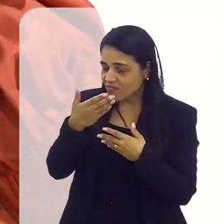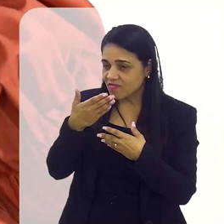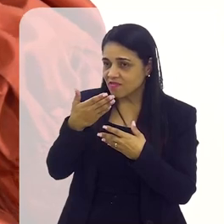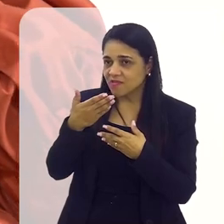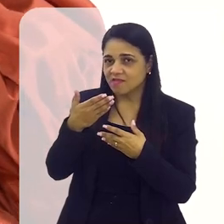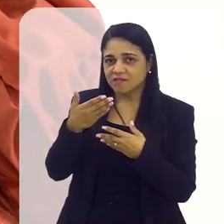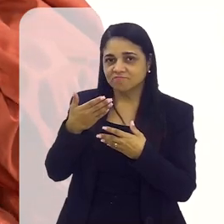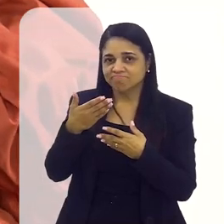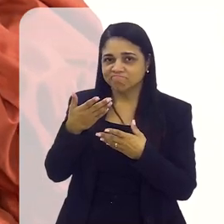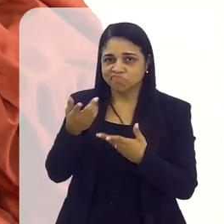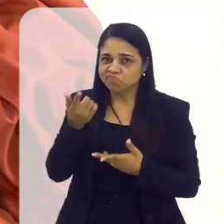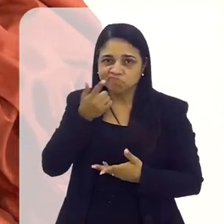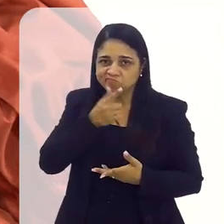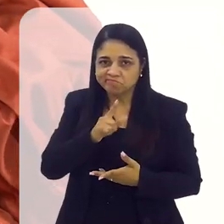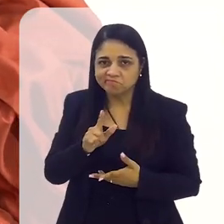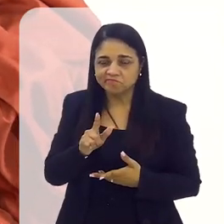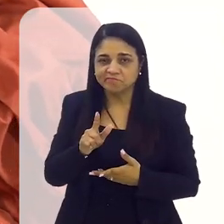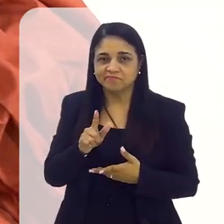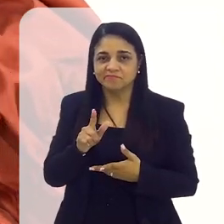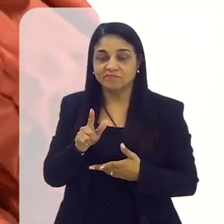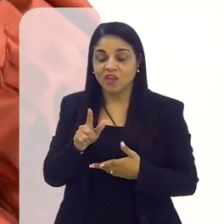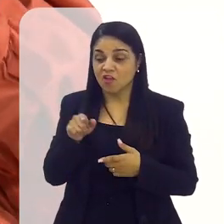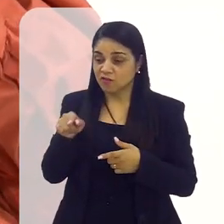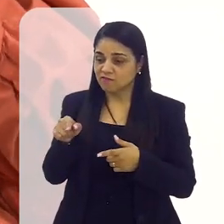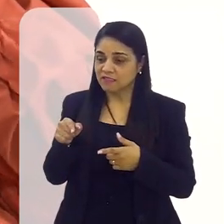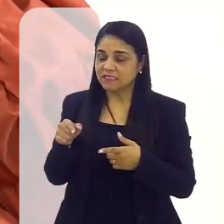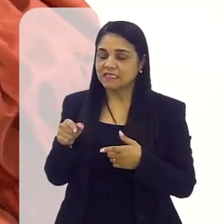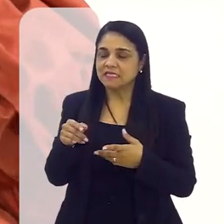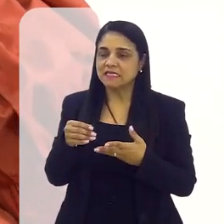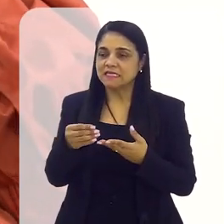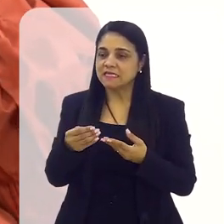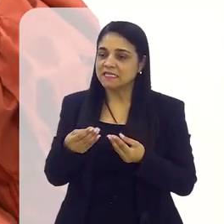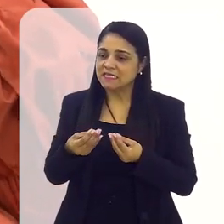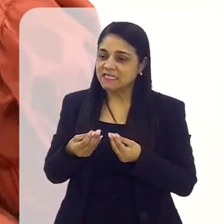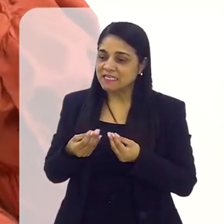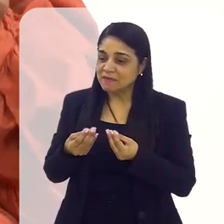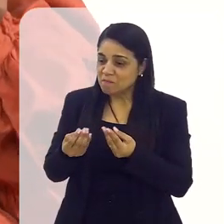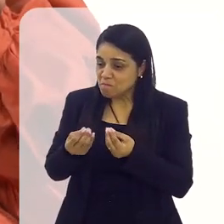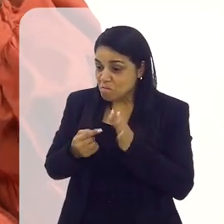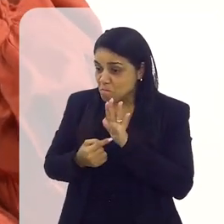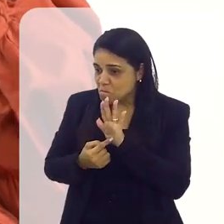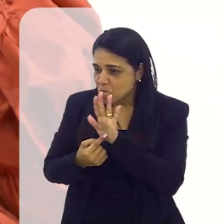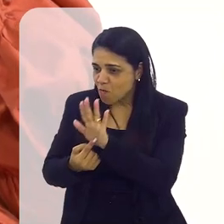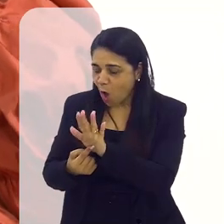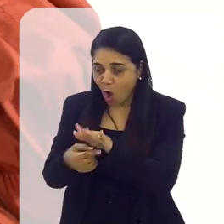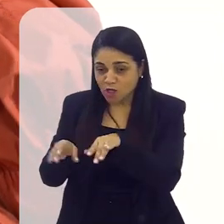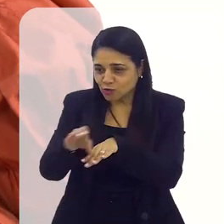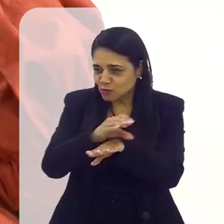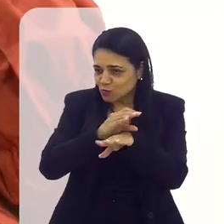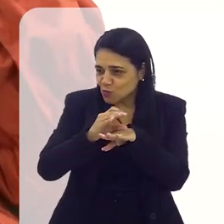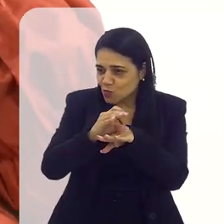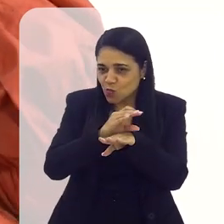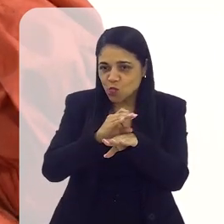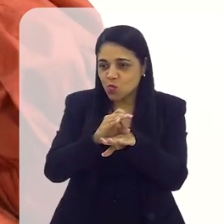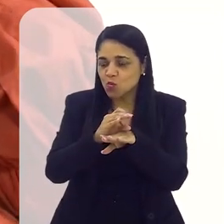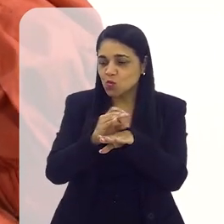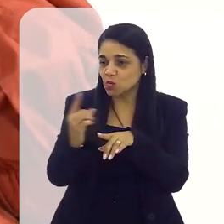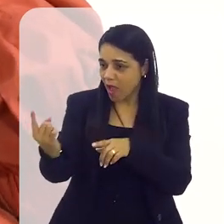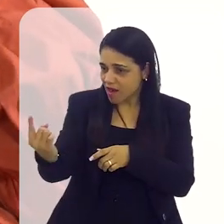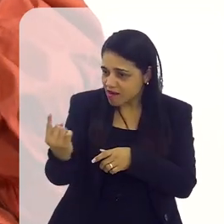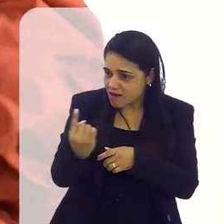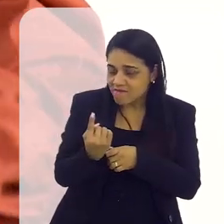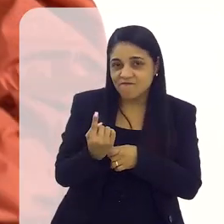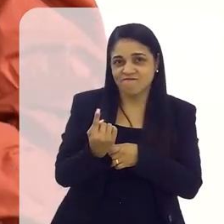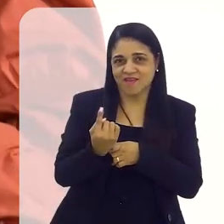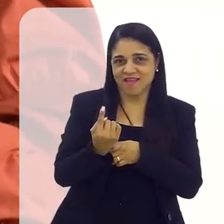joga a isca, digamos assim, e o peixe vem, aí você fala, nossa, é real.